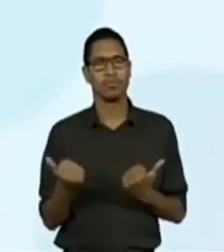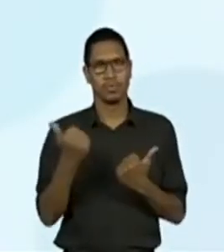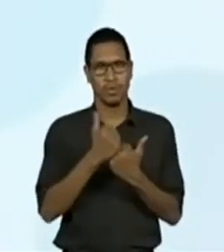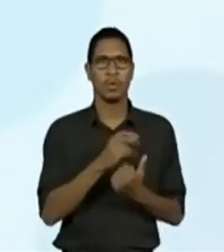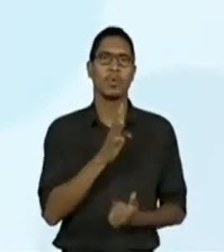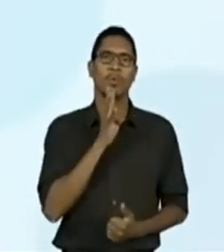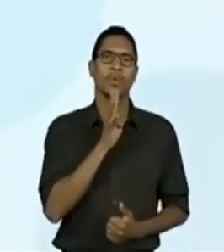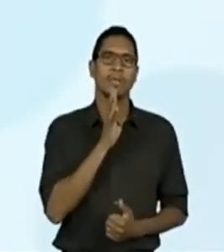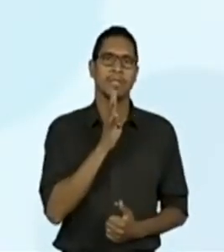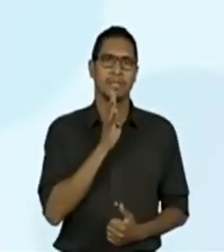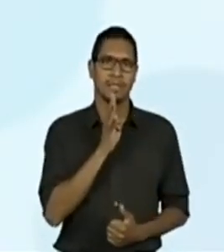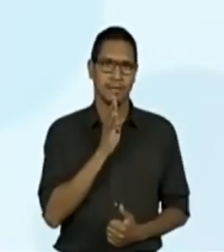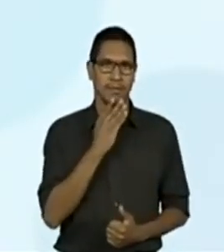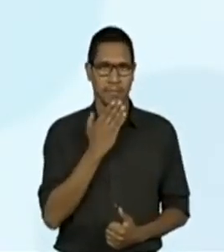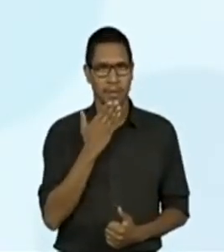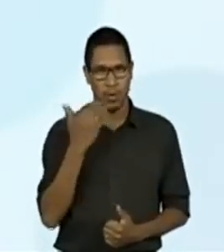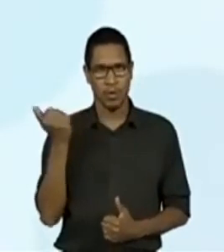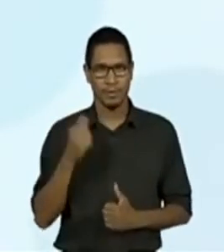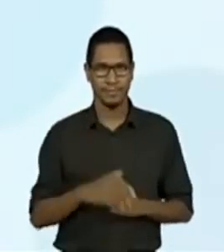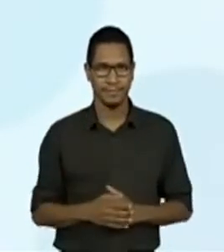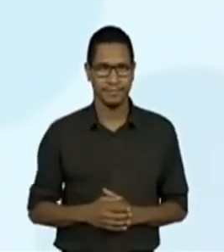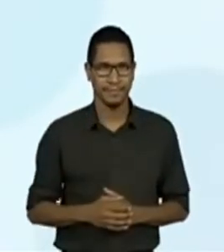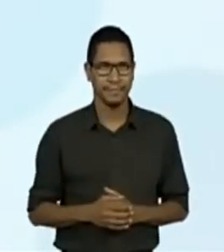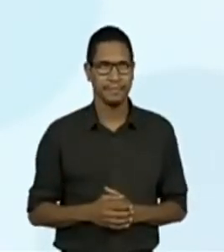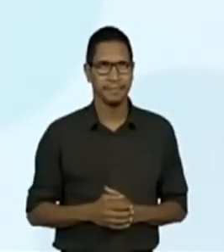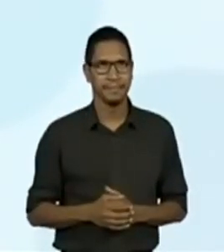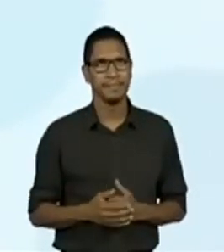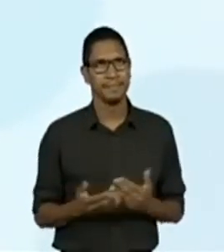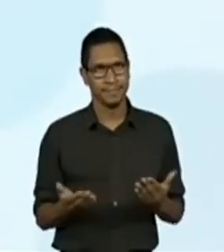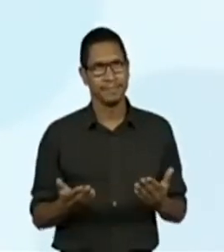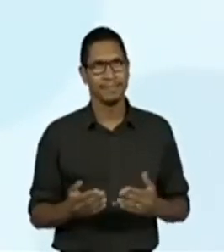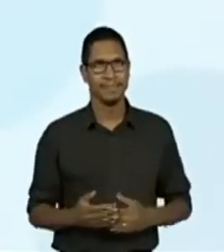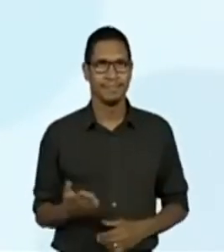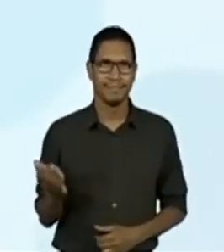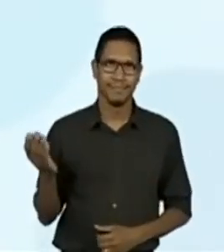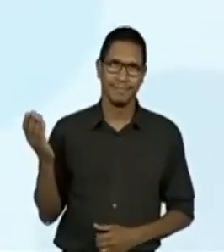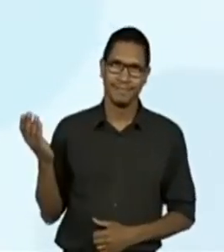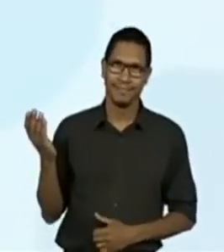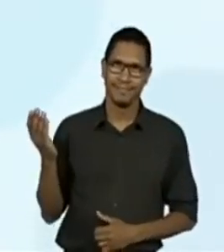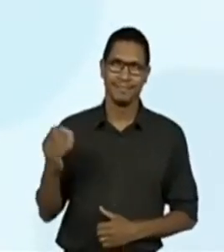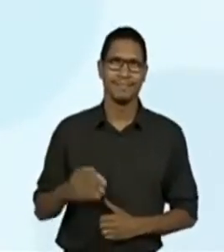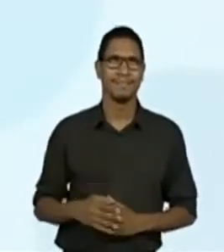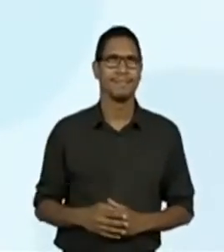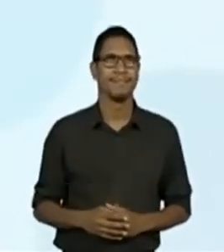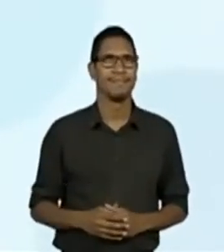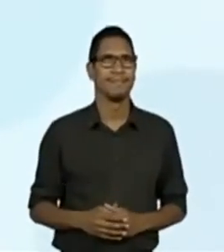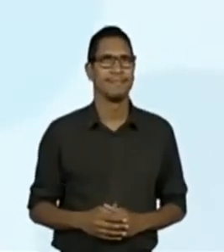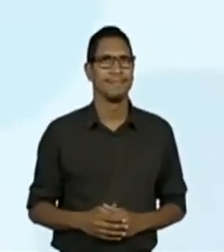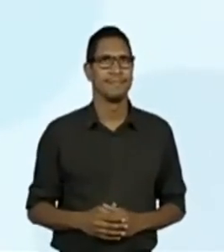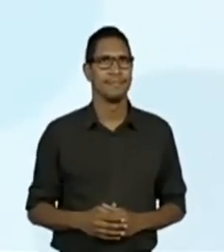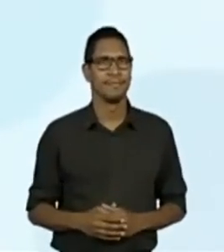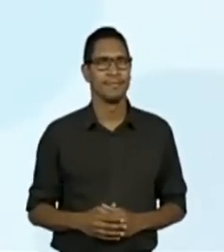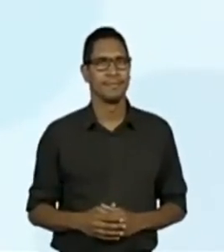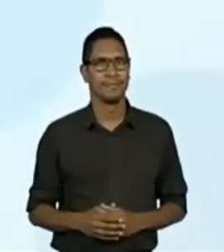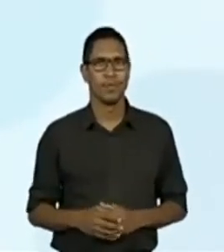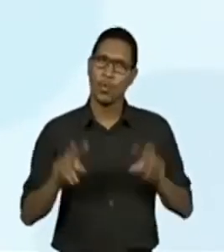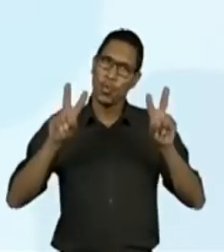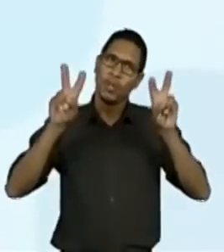conhecer no outro, então eu posso. A conhecer. Vou resumir um pouquinho. O assunto.